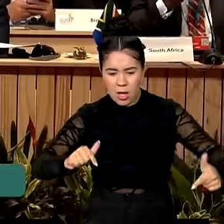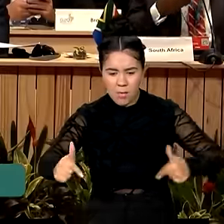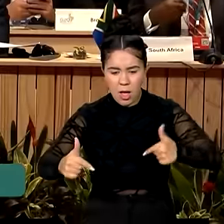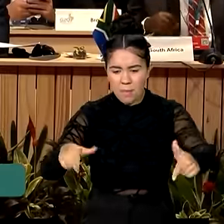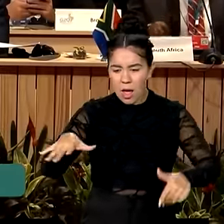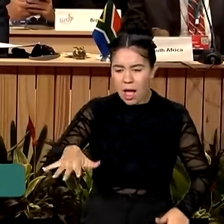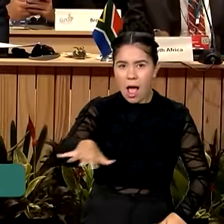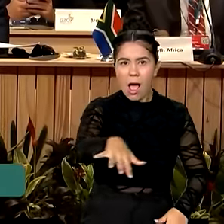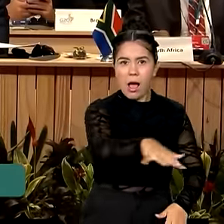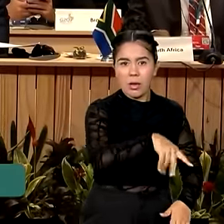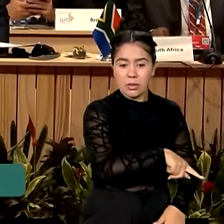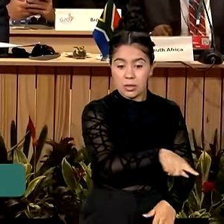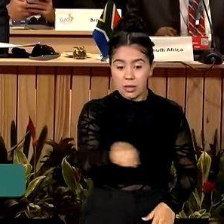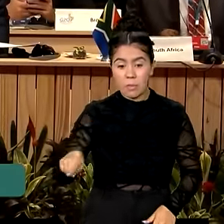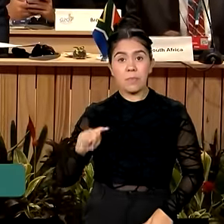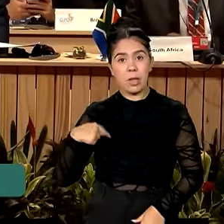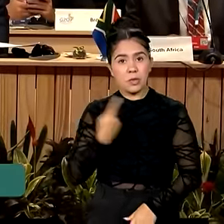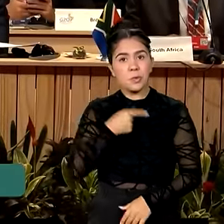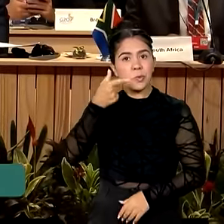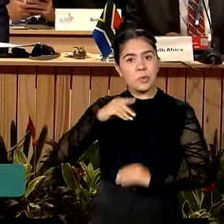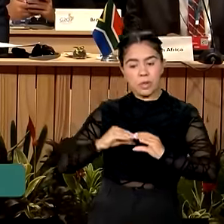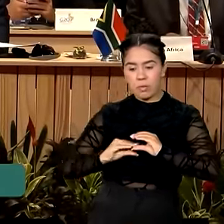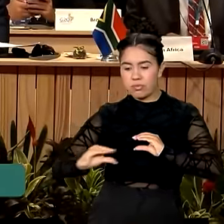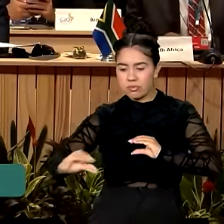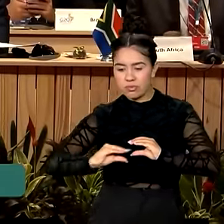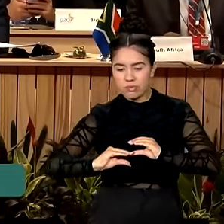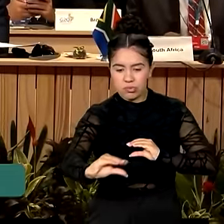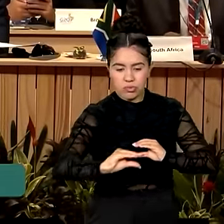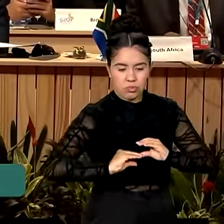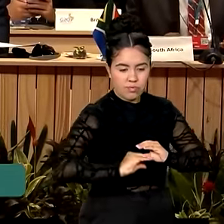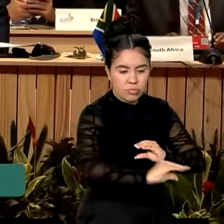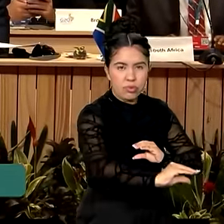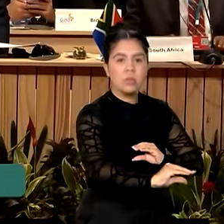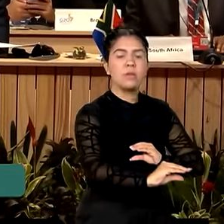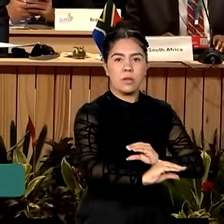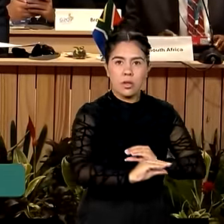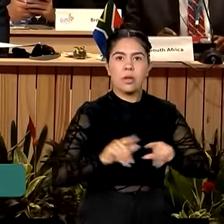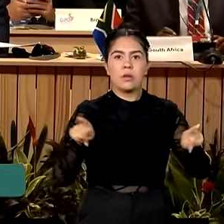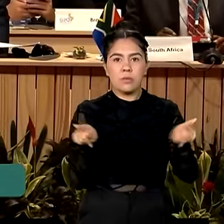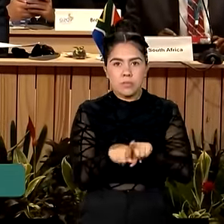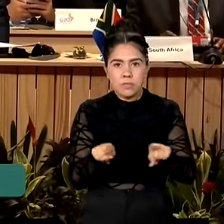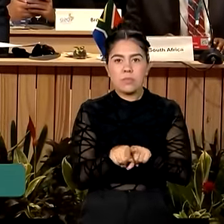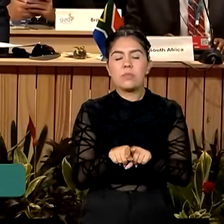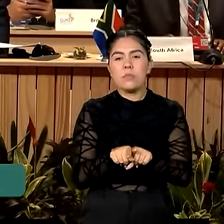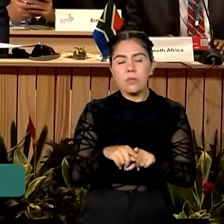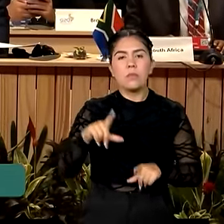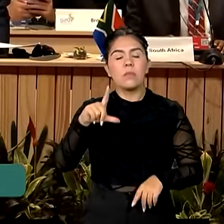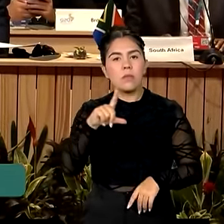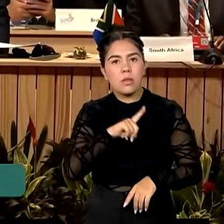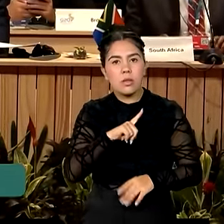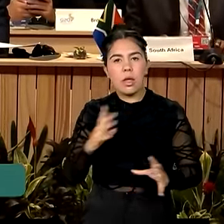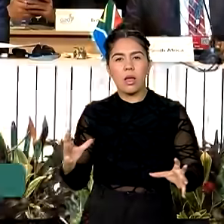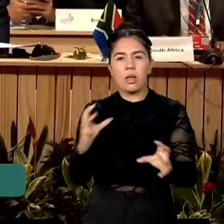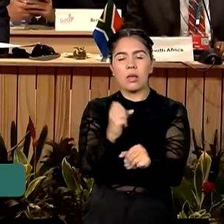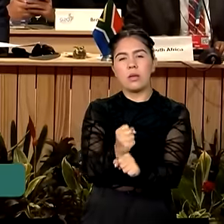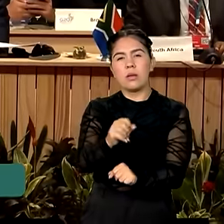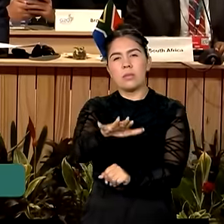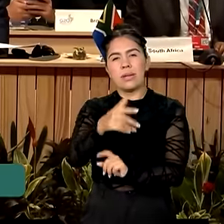realizado investimentos expressivos no setor. com uma carteira ativa de empreendimentos que somam 7